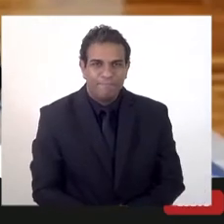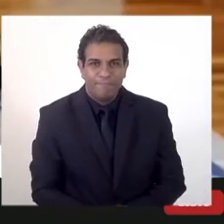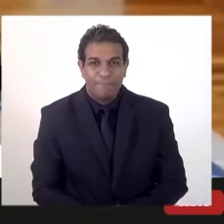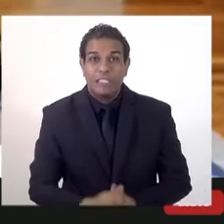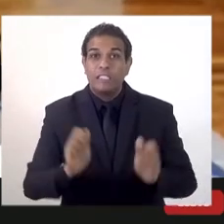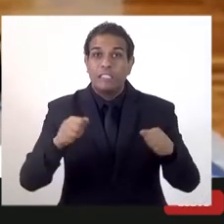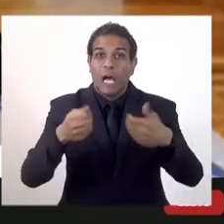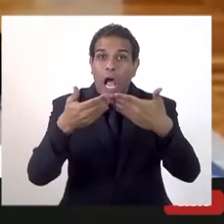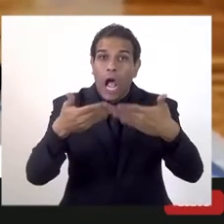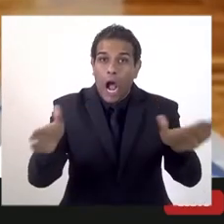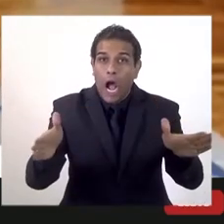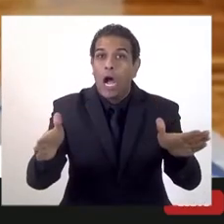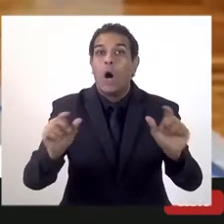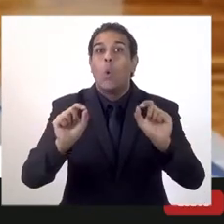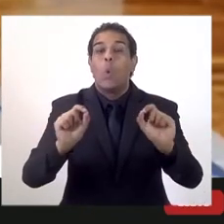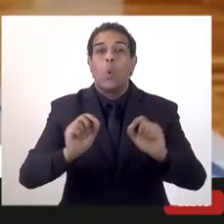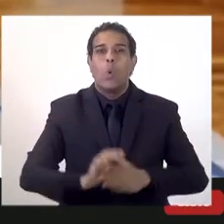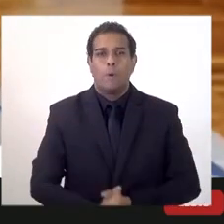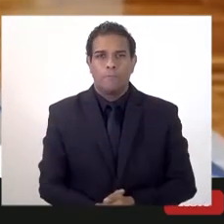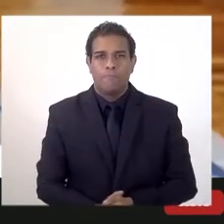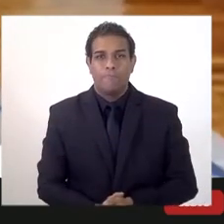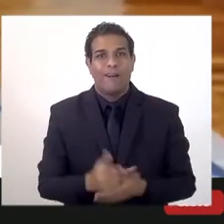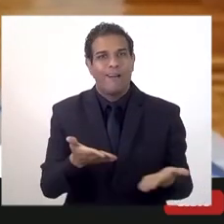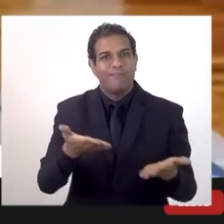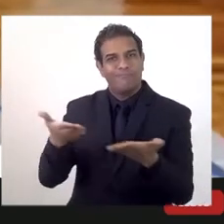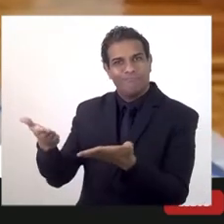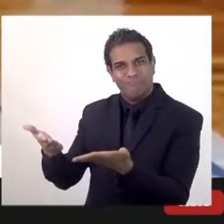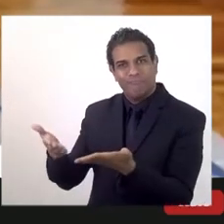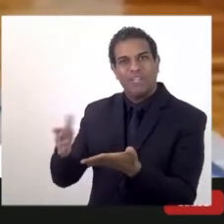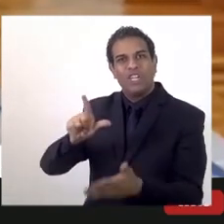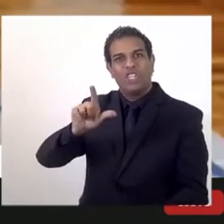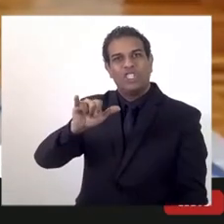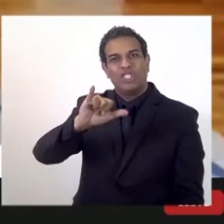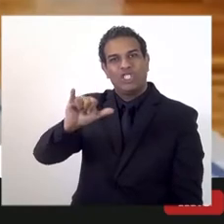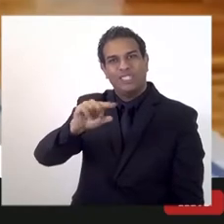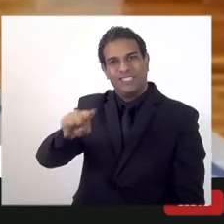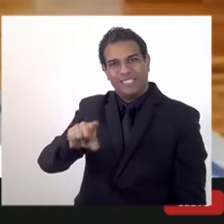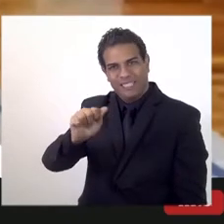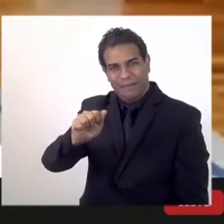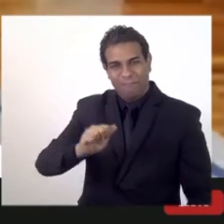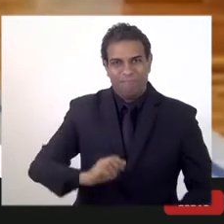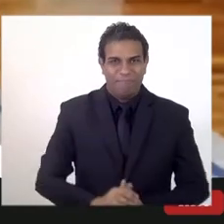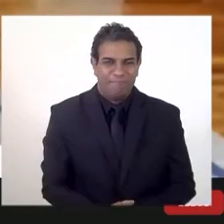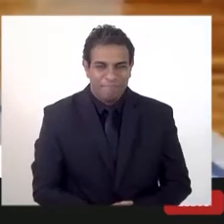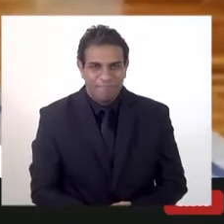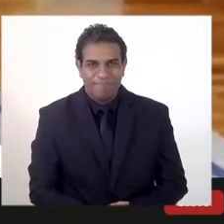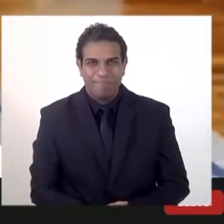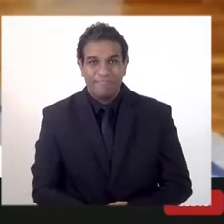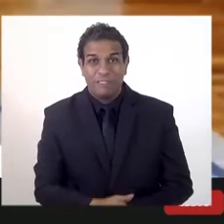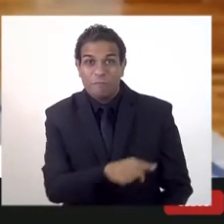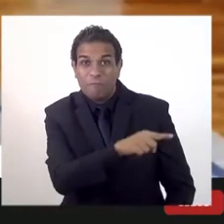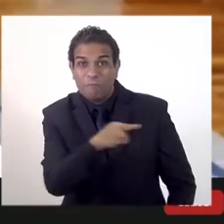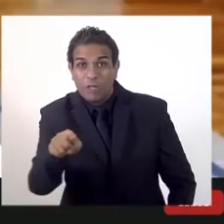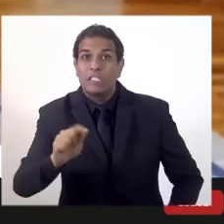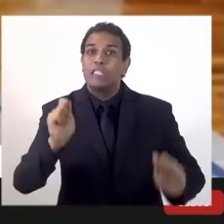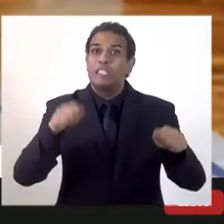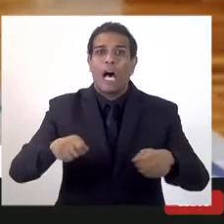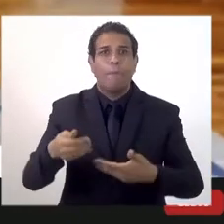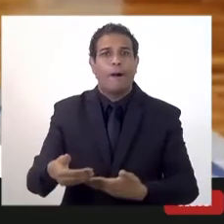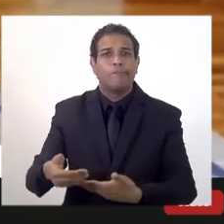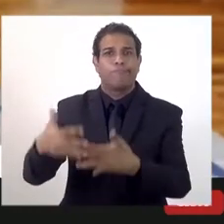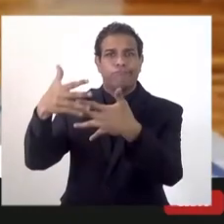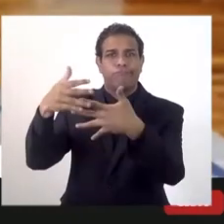chat? aí... Com você, Pilota. Quem quiser... Quem quiser se inscrever